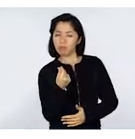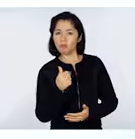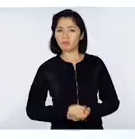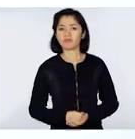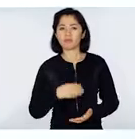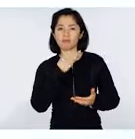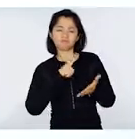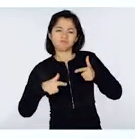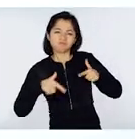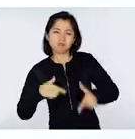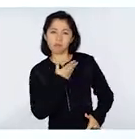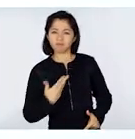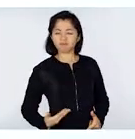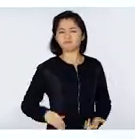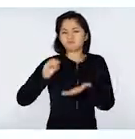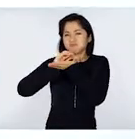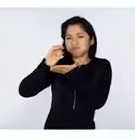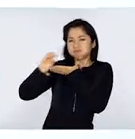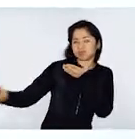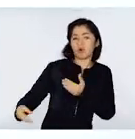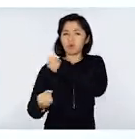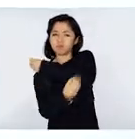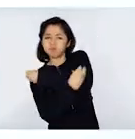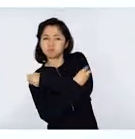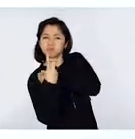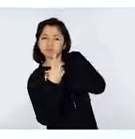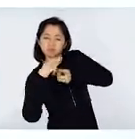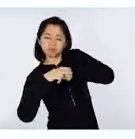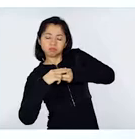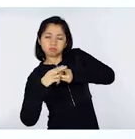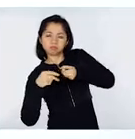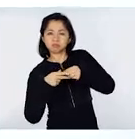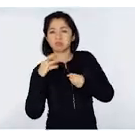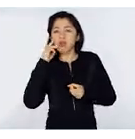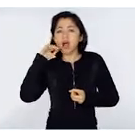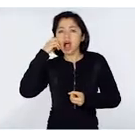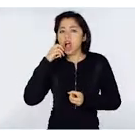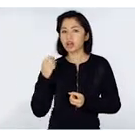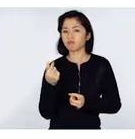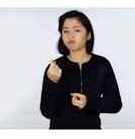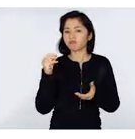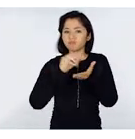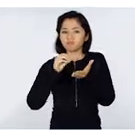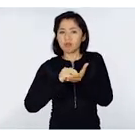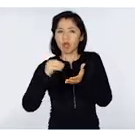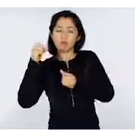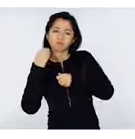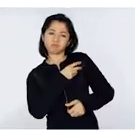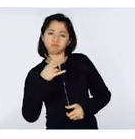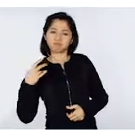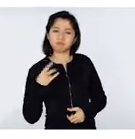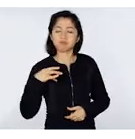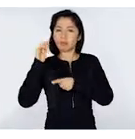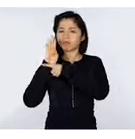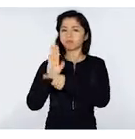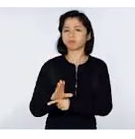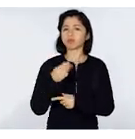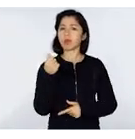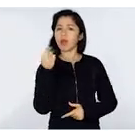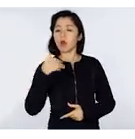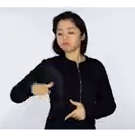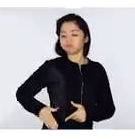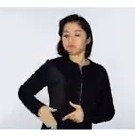nosso dinheiro. Serviço público precário e corrupção são dois lados da mesma moeda. O dinheiro que falta para a saúde, para a educação, para a